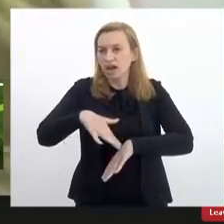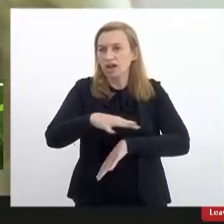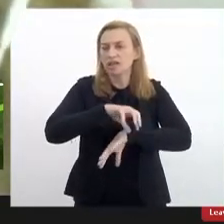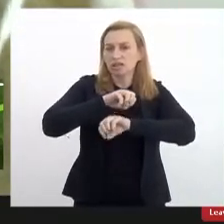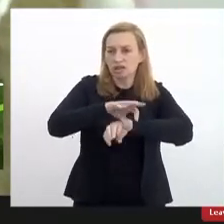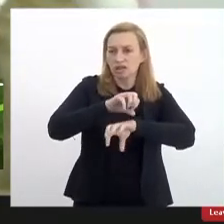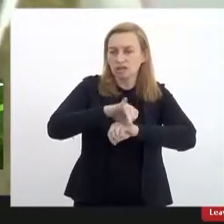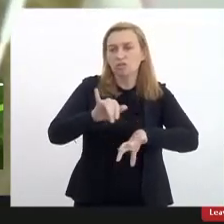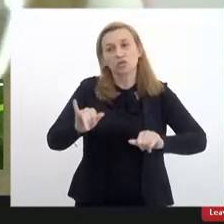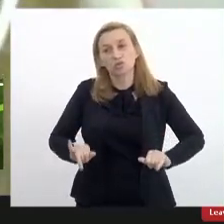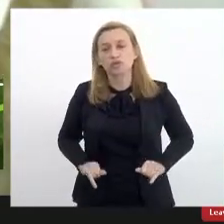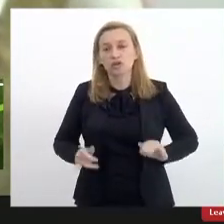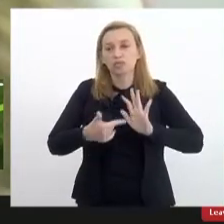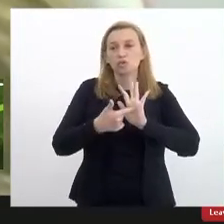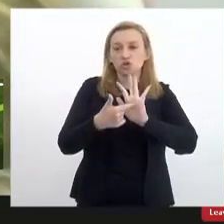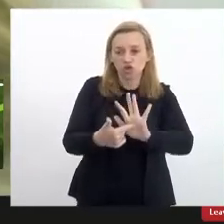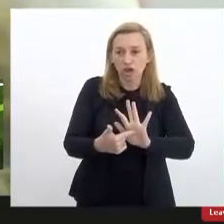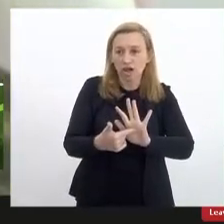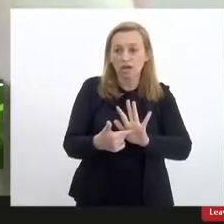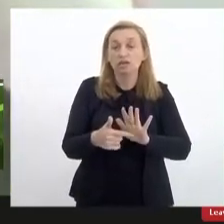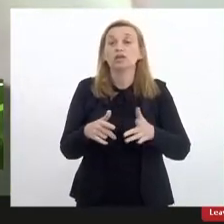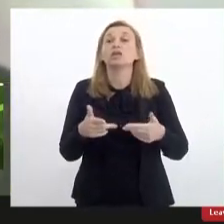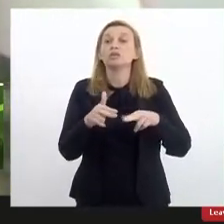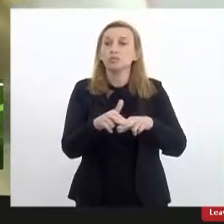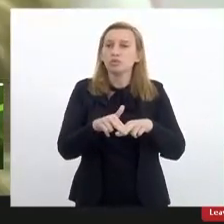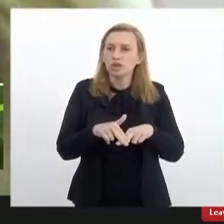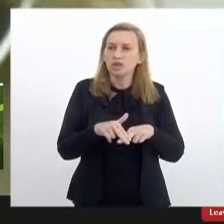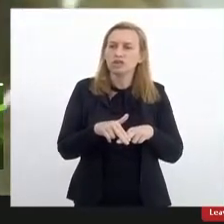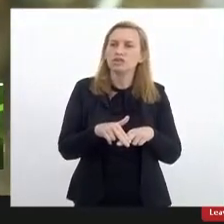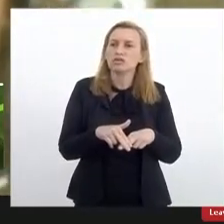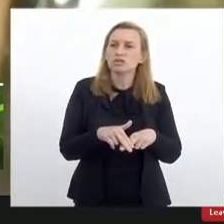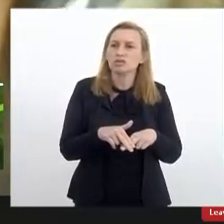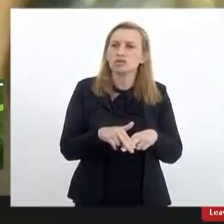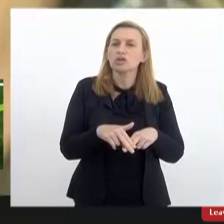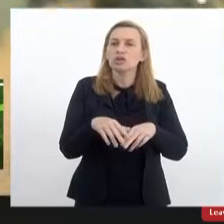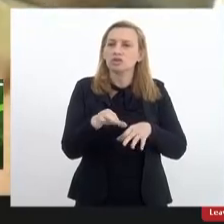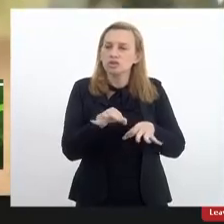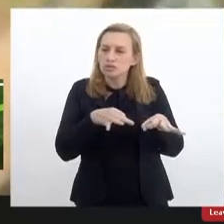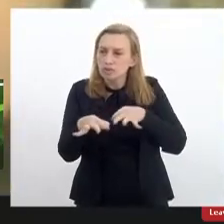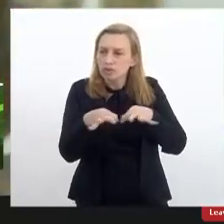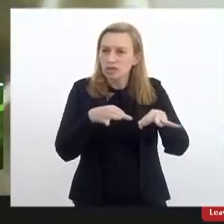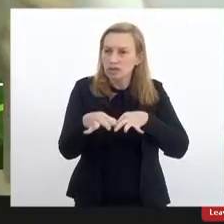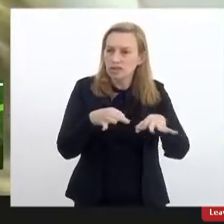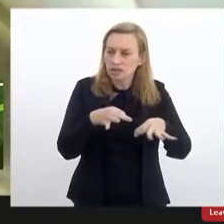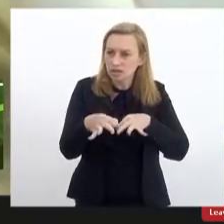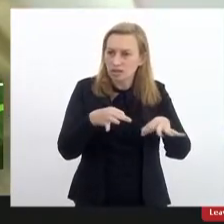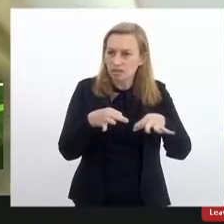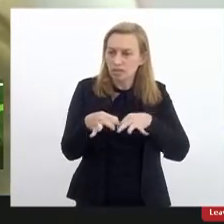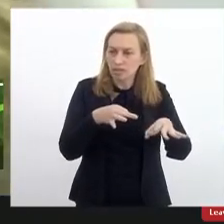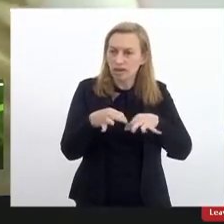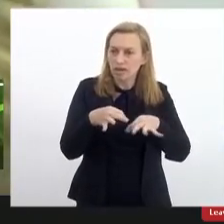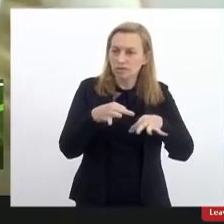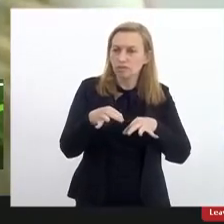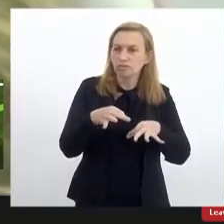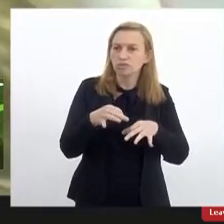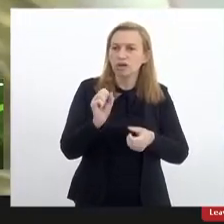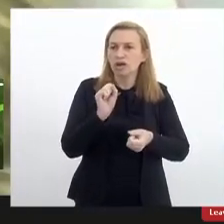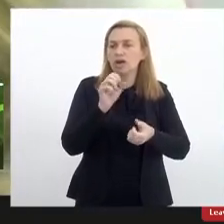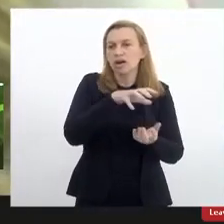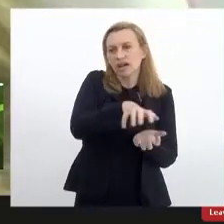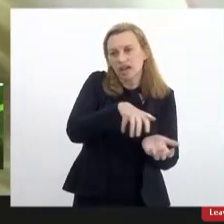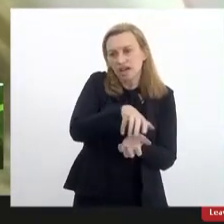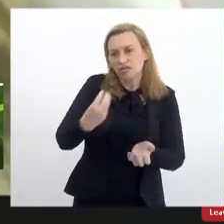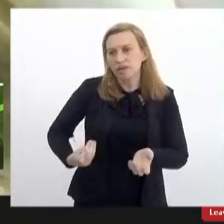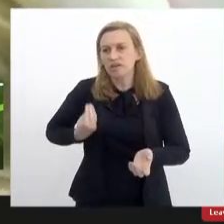apresentaram nesse contexto Dentro dessa perspectiva o CIPRORI organizou uma greve pela vida com duração de 105 dias uma